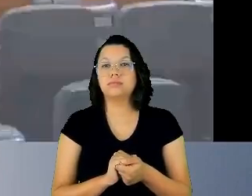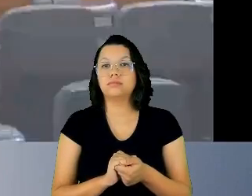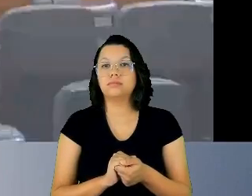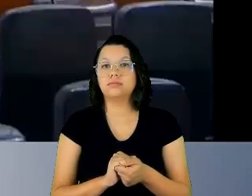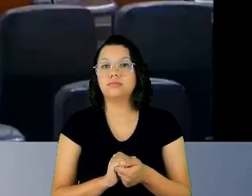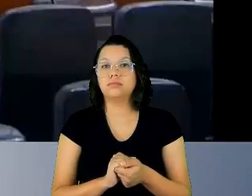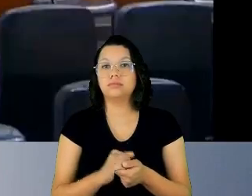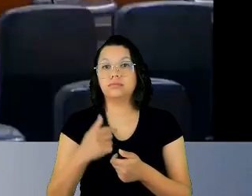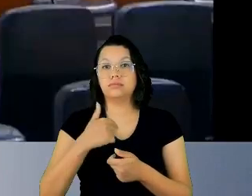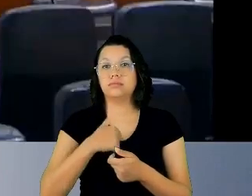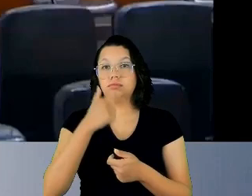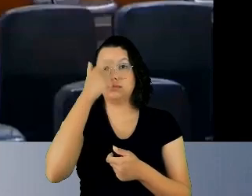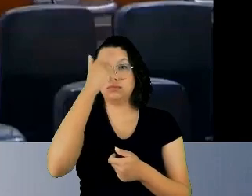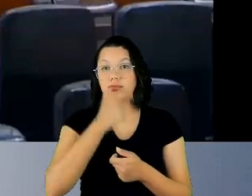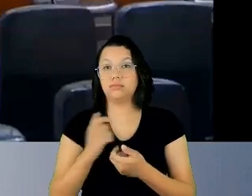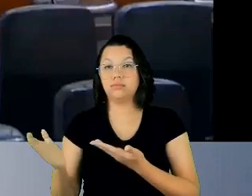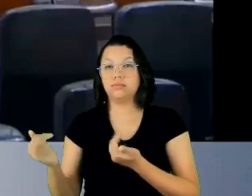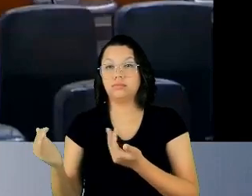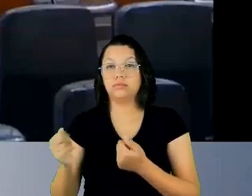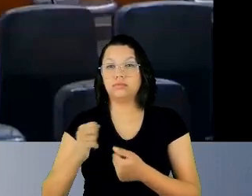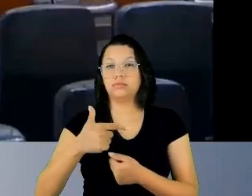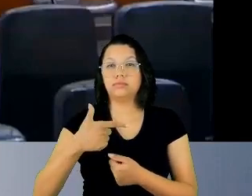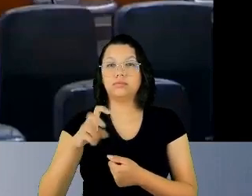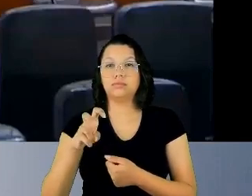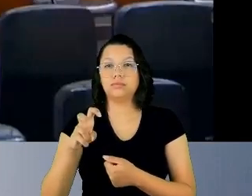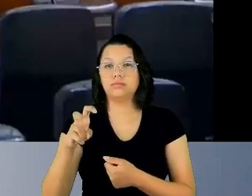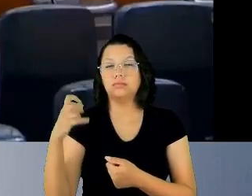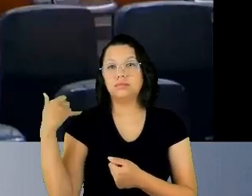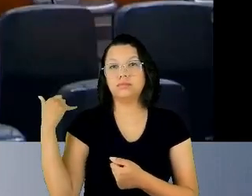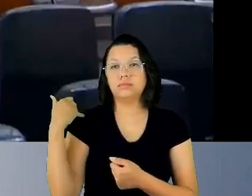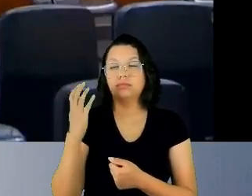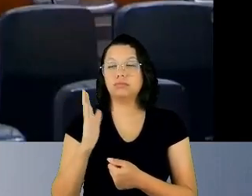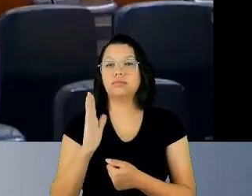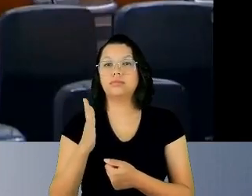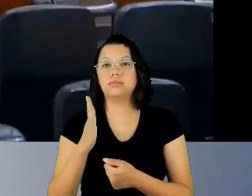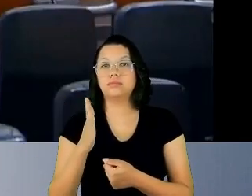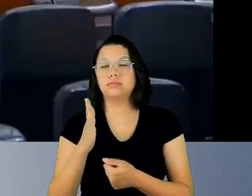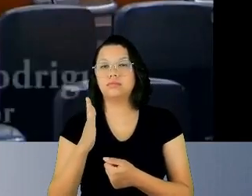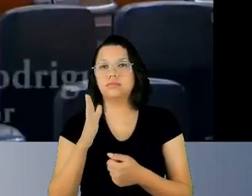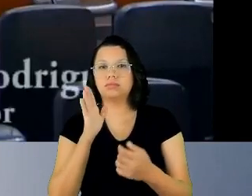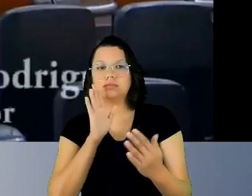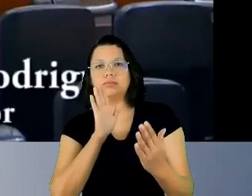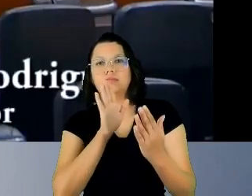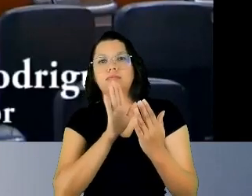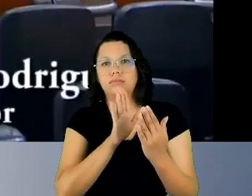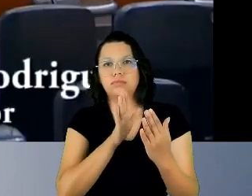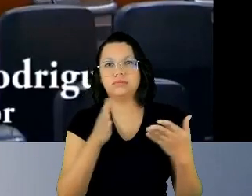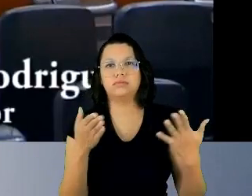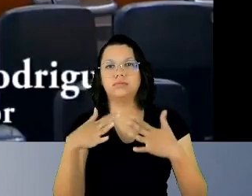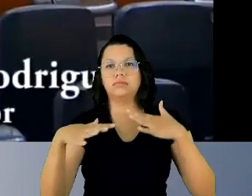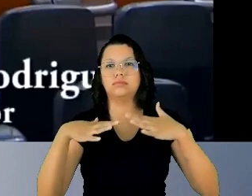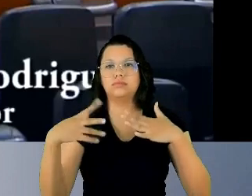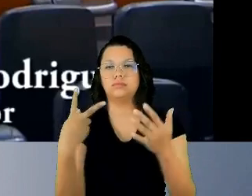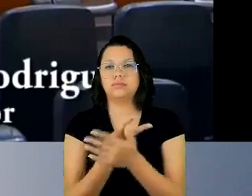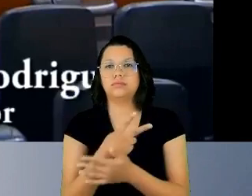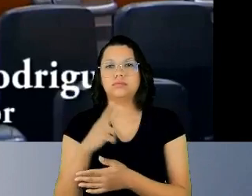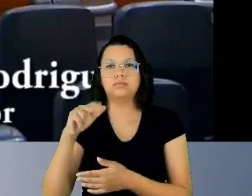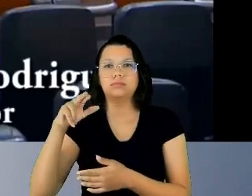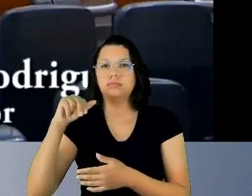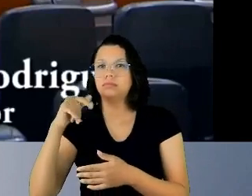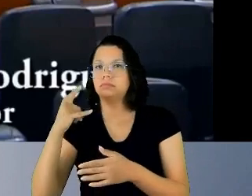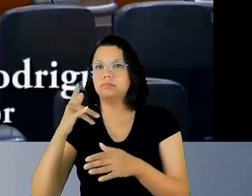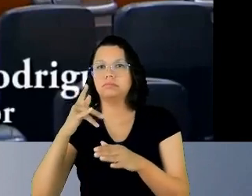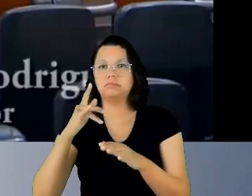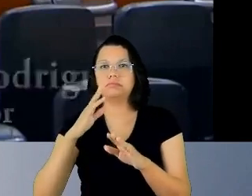Eu, como sou jovem, tenho 25 anos, já me deparo com o movimento acontecendo, então, tipo, nunca dei as costas